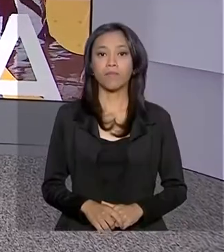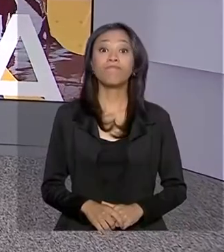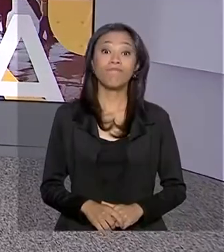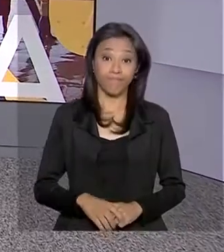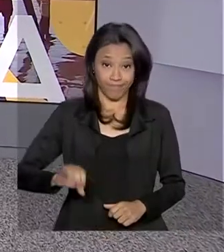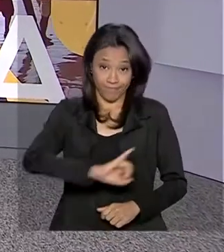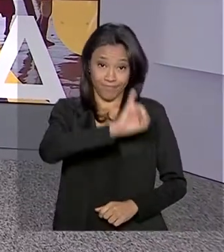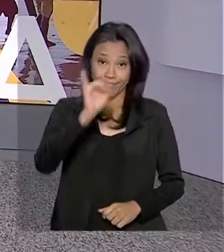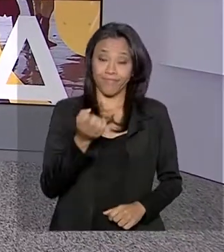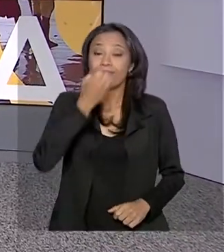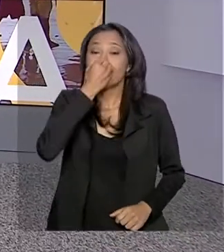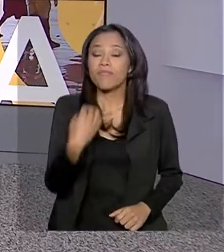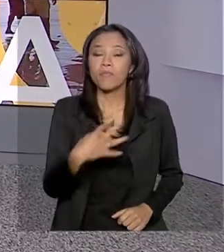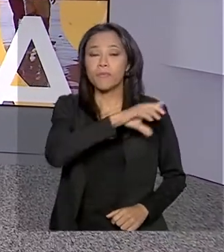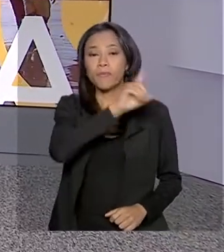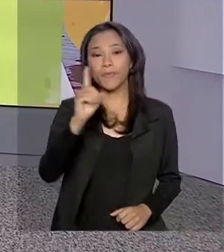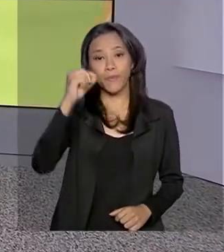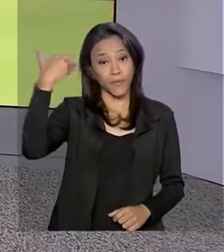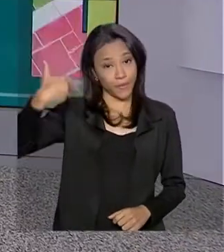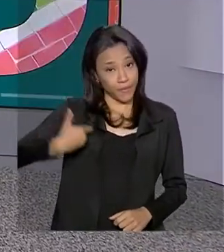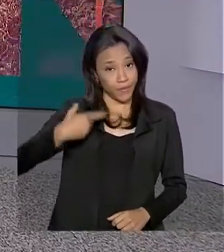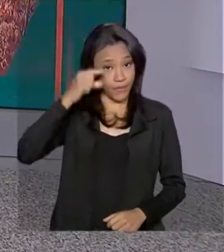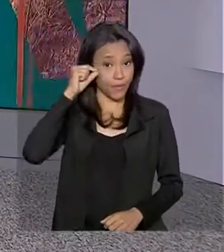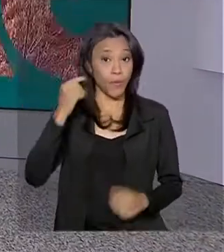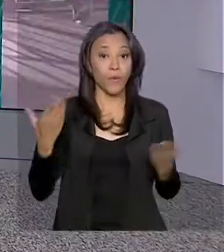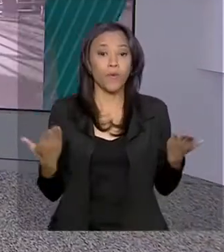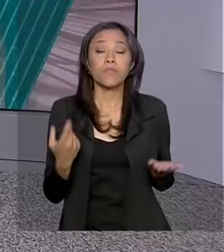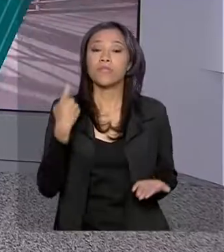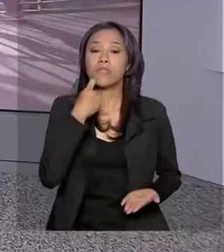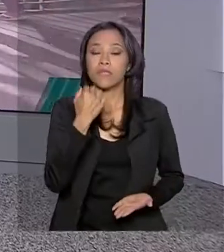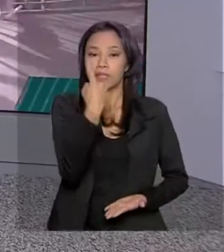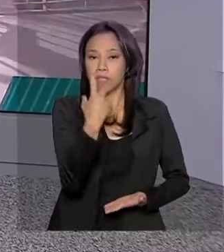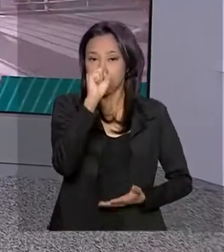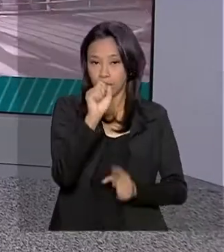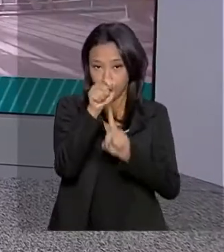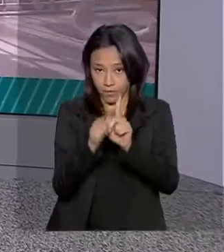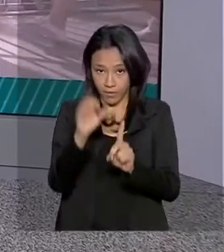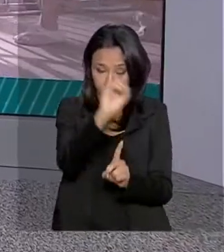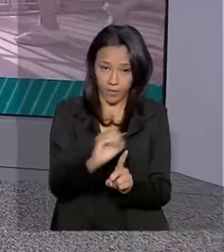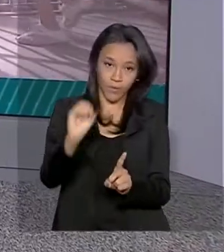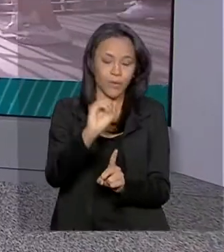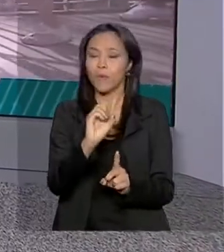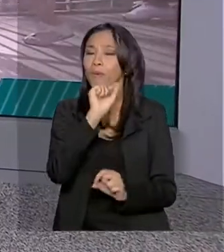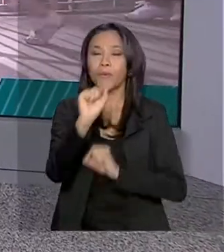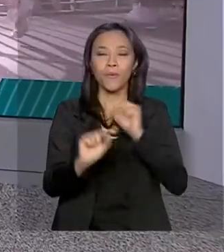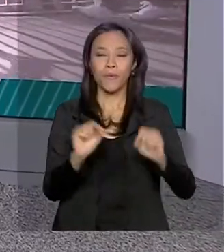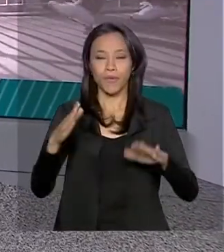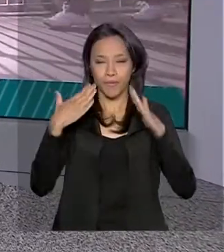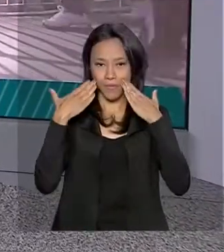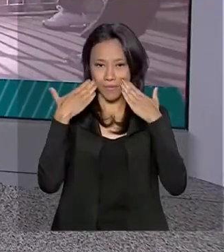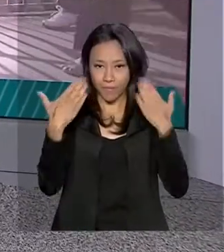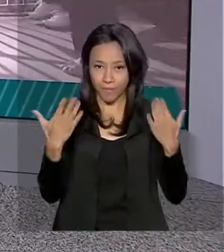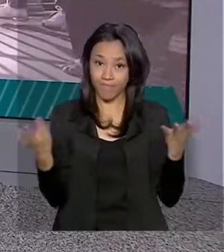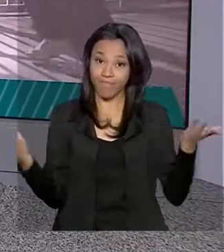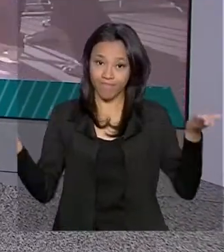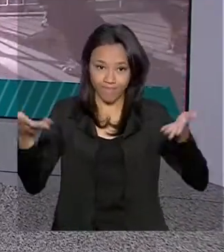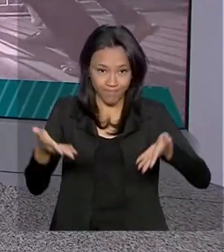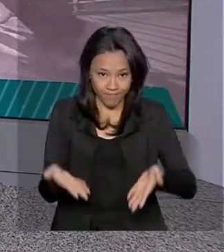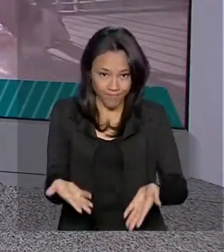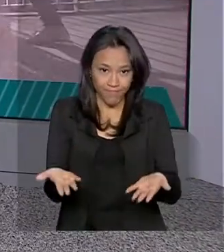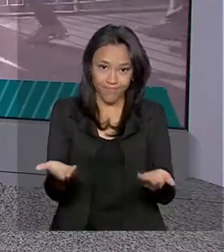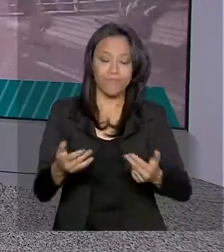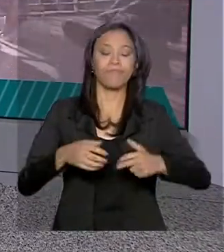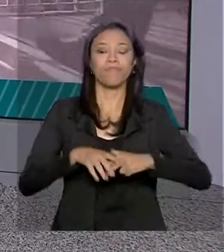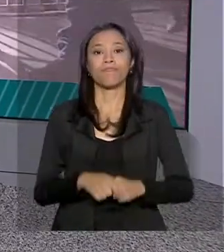Olá, bom dia pra você, eu sou Mara Kenupi, hoje é sexta-feira, 18 de outubro. Veja agora os destaques desta edição do